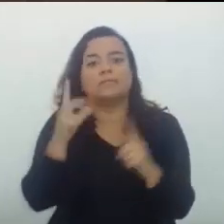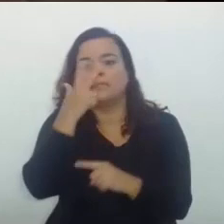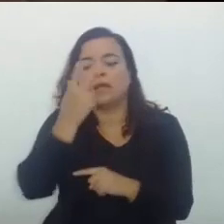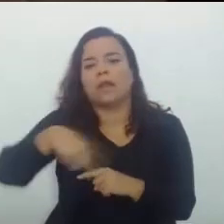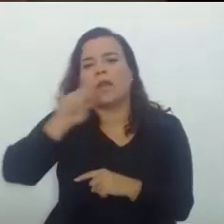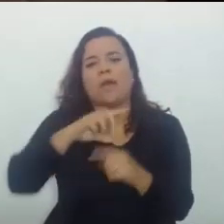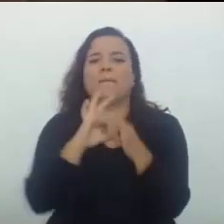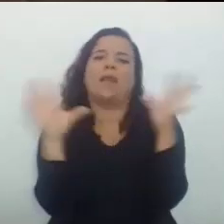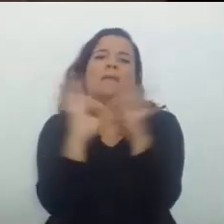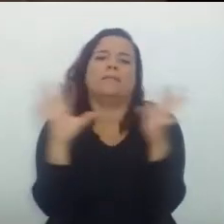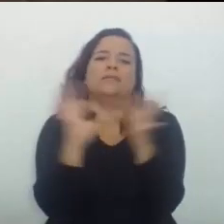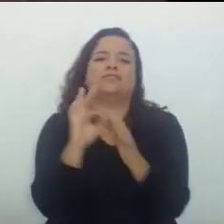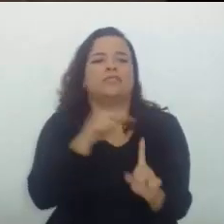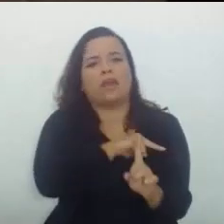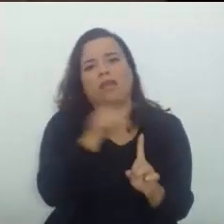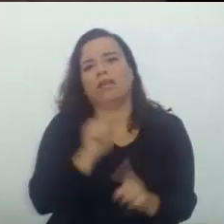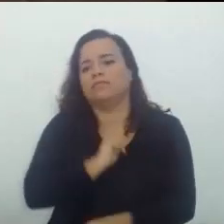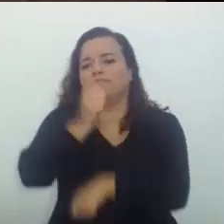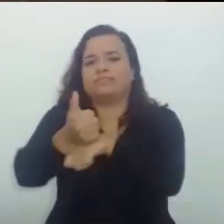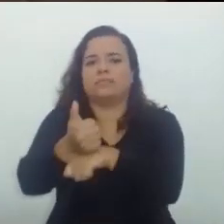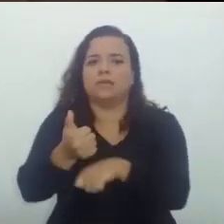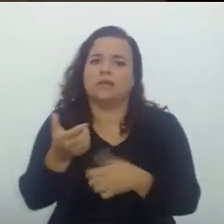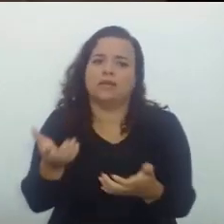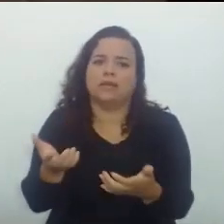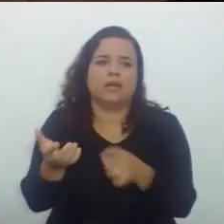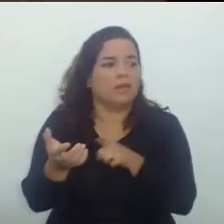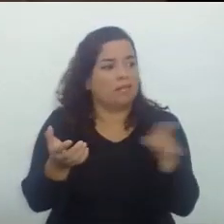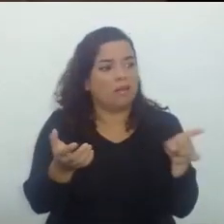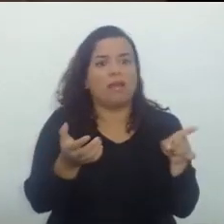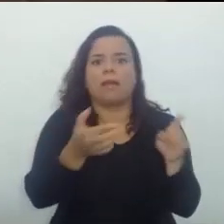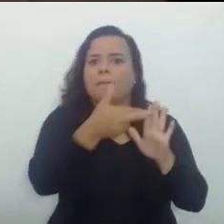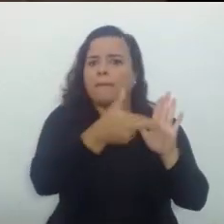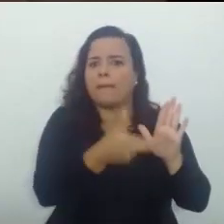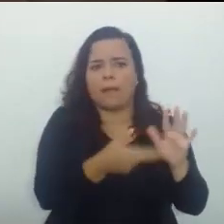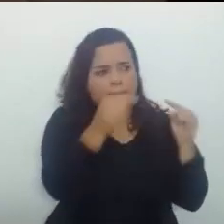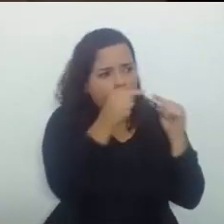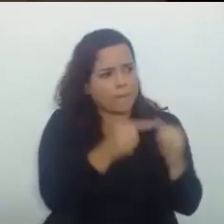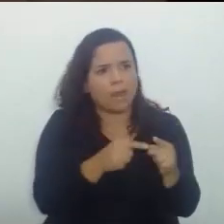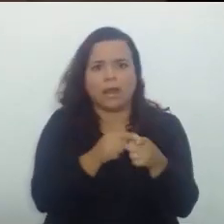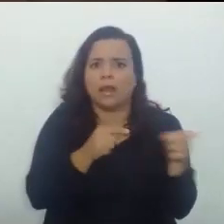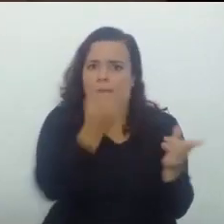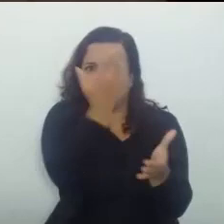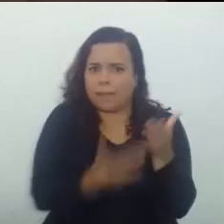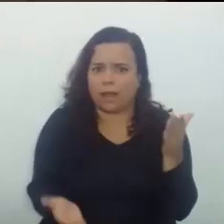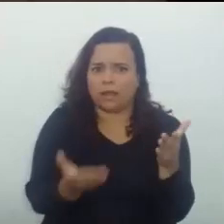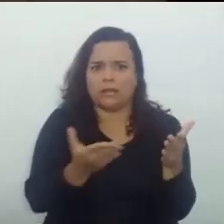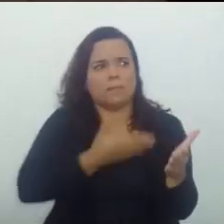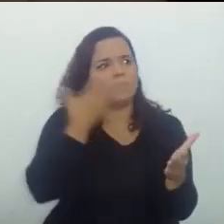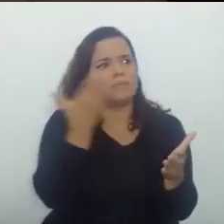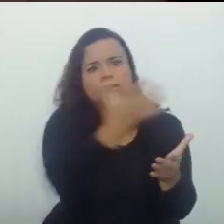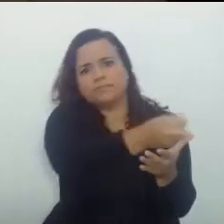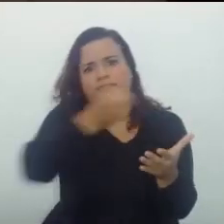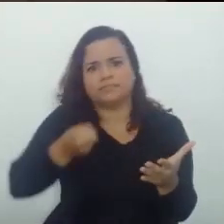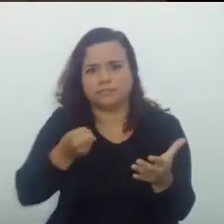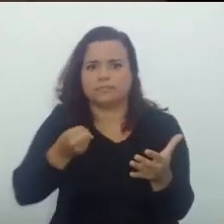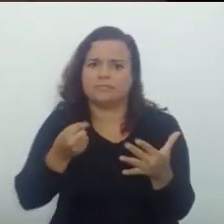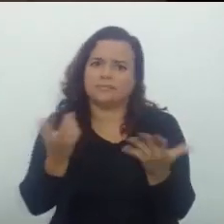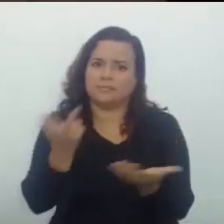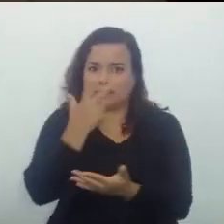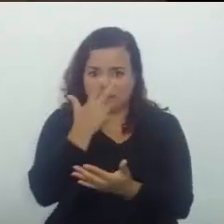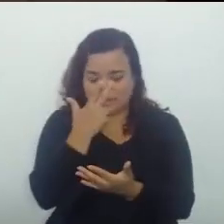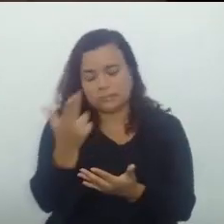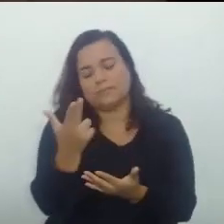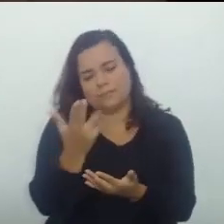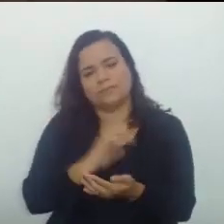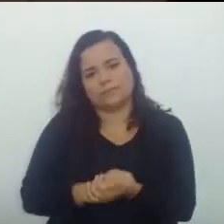Os cargos Daqueles que Efetivamente Preencheram Todos os requisitos Legais Com a apresentação Do diploma Na fase De convocação